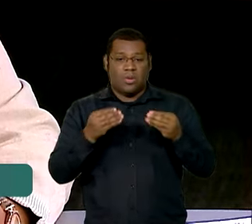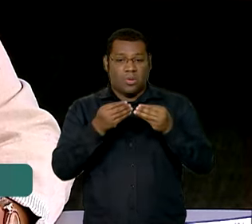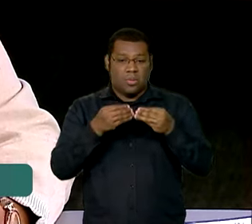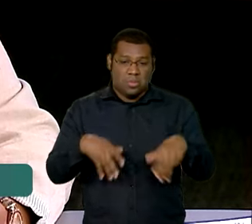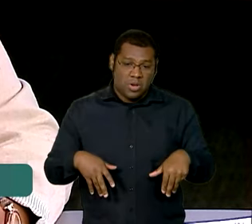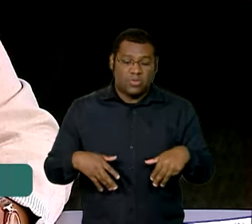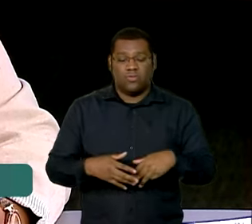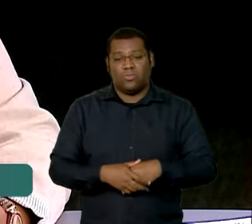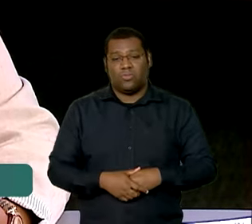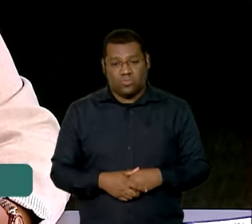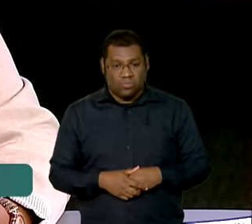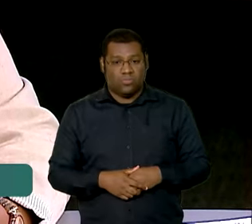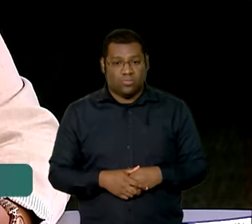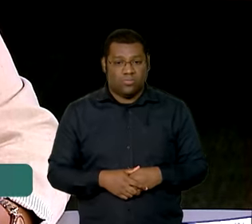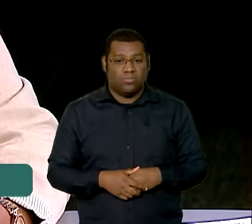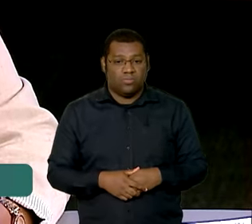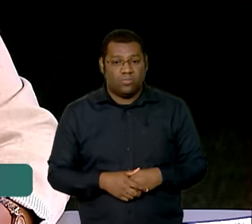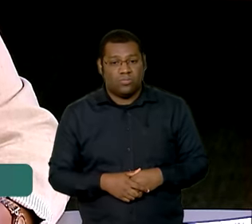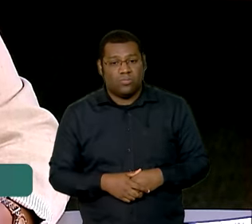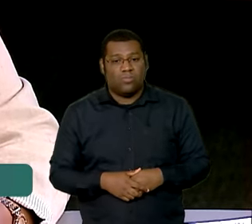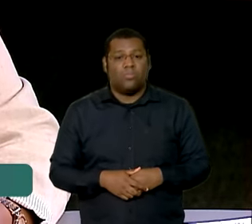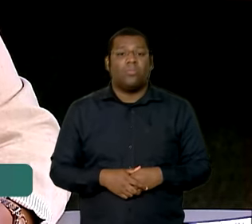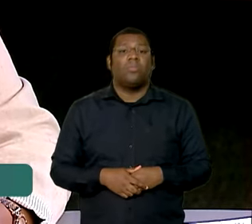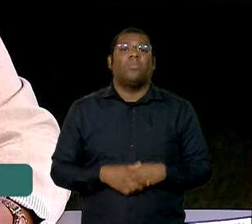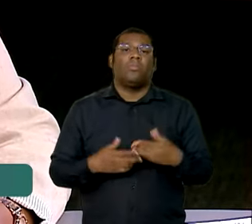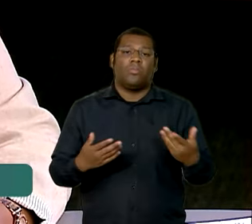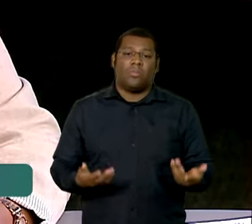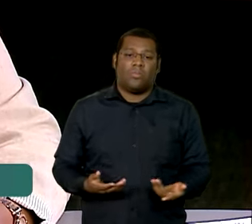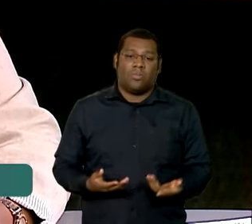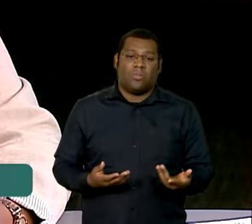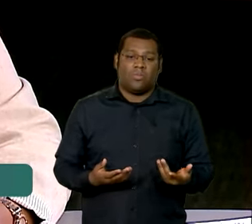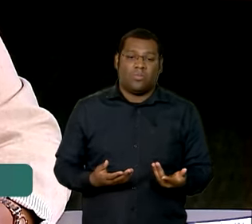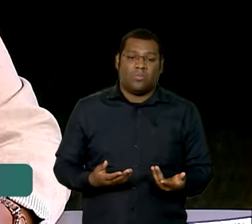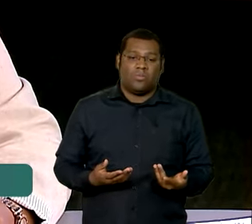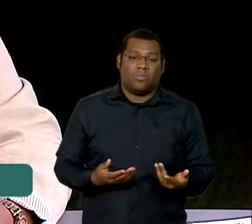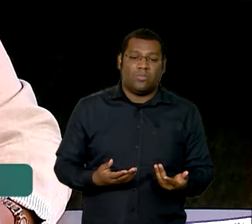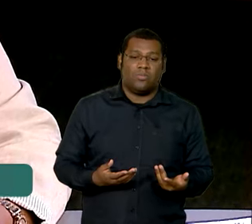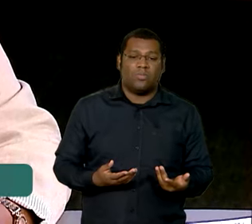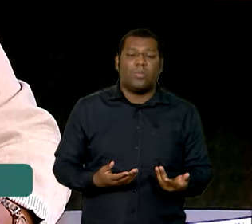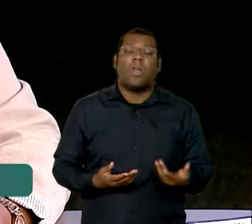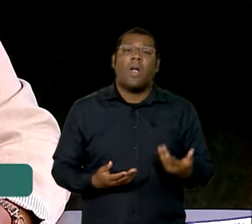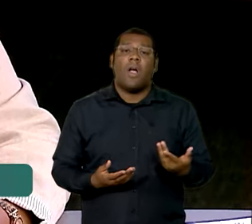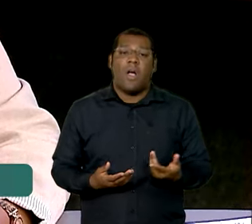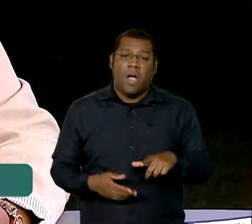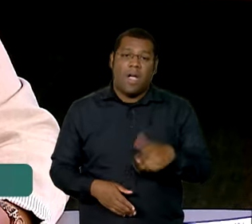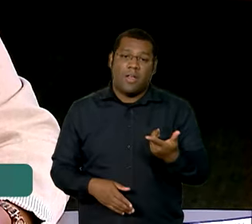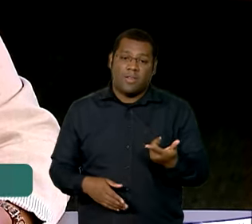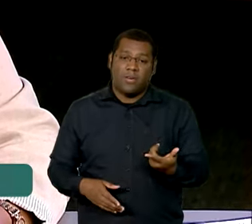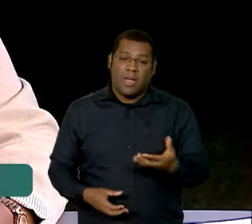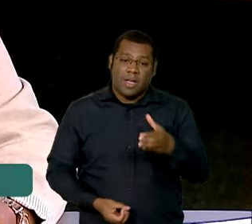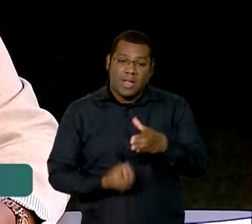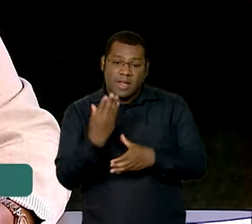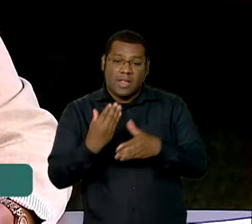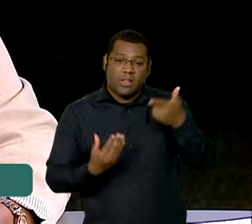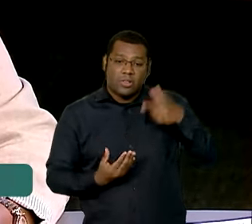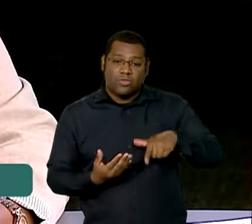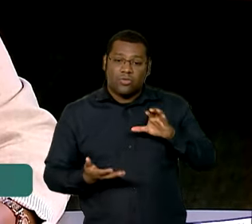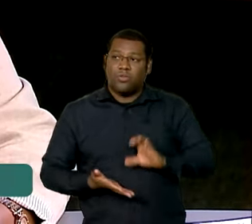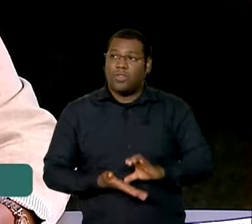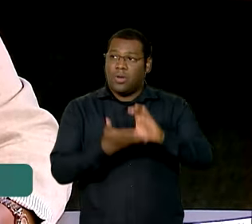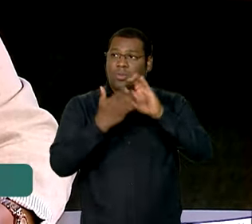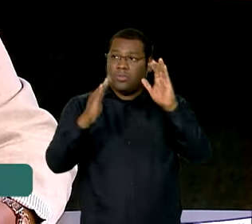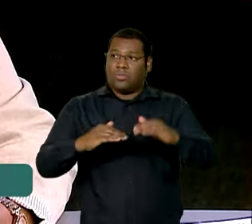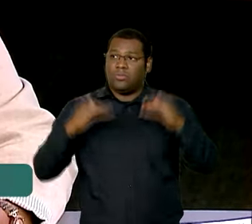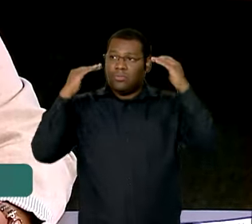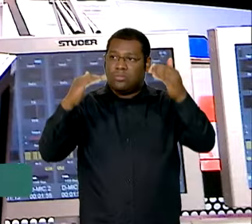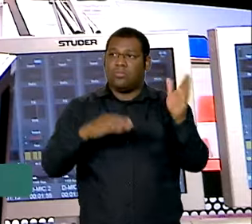cinematográfica brasileira. Tivemos que... Nós resgatamos o Conselho Superior de Cinema. Agora, inclusive, nós estamos